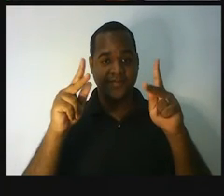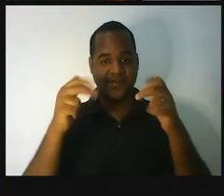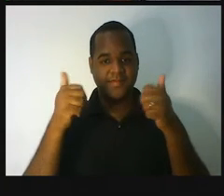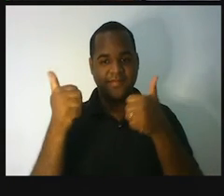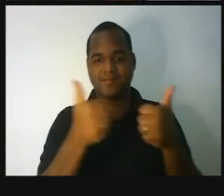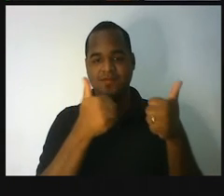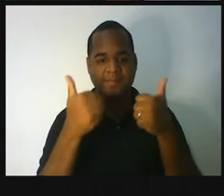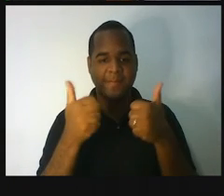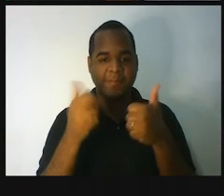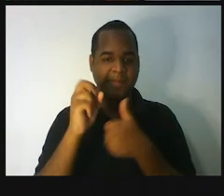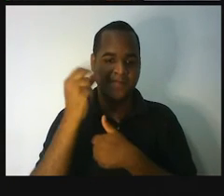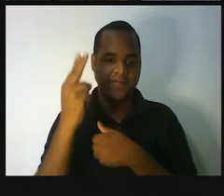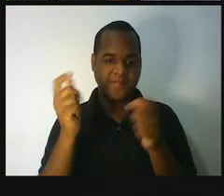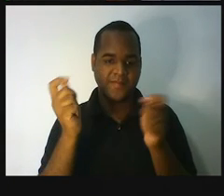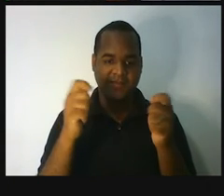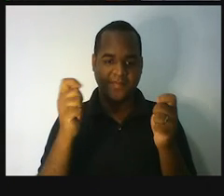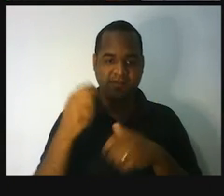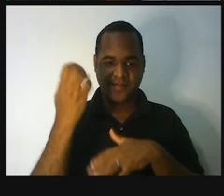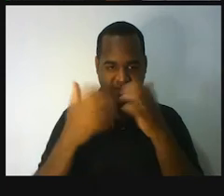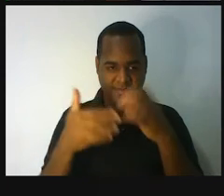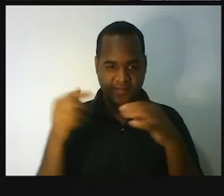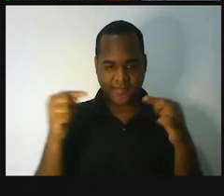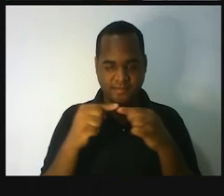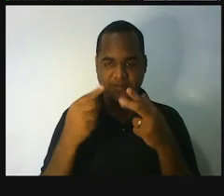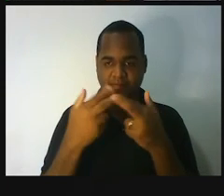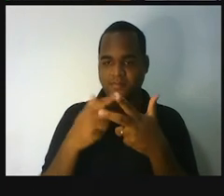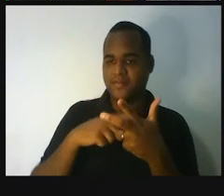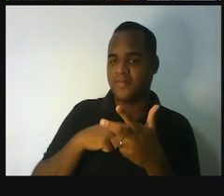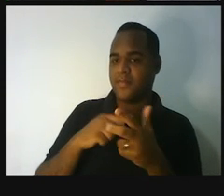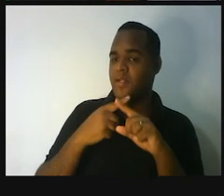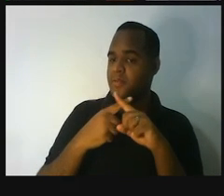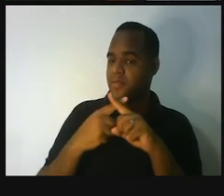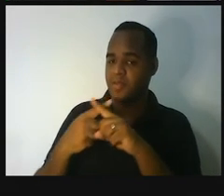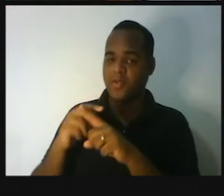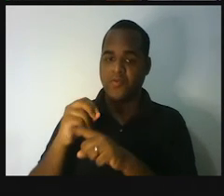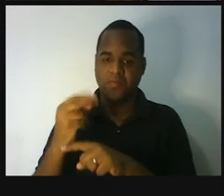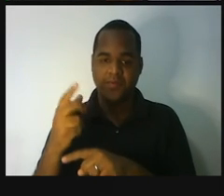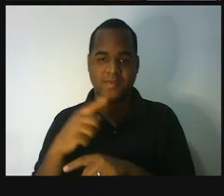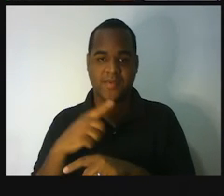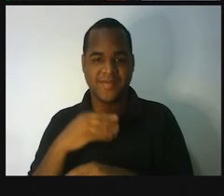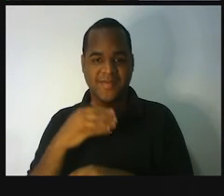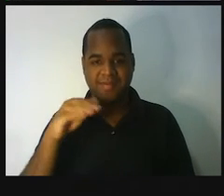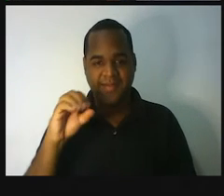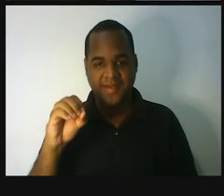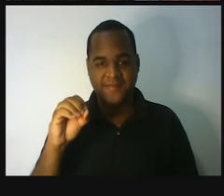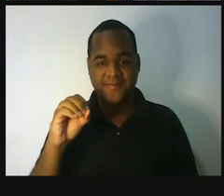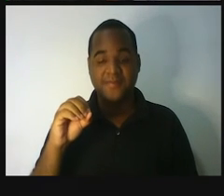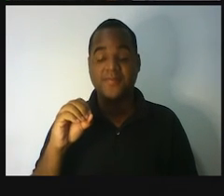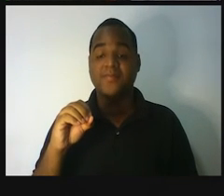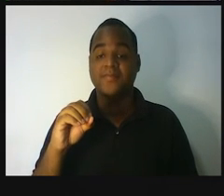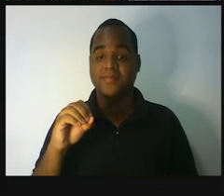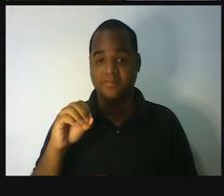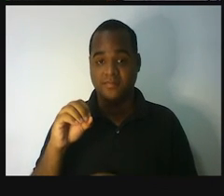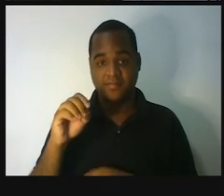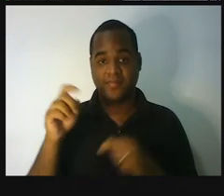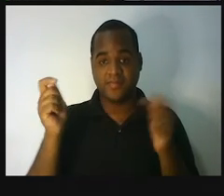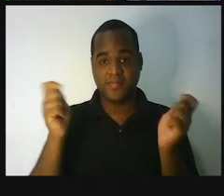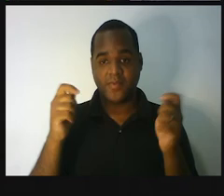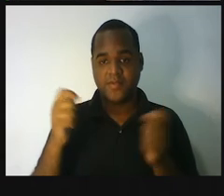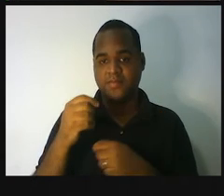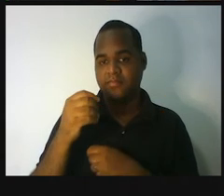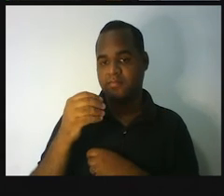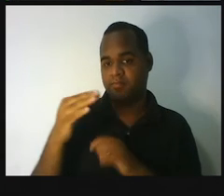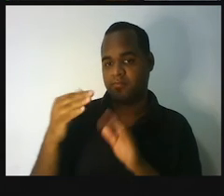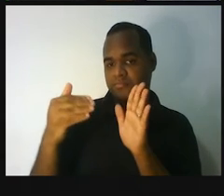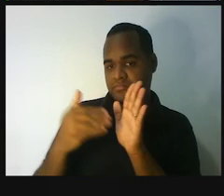Ou, como eu já tinha dito, vai multiplicando uma vez por 10, acha um resultado. Divide por 10, acha outro